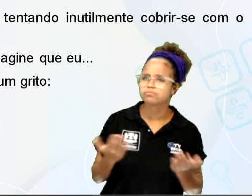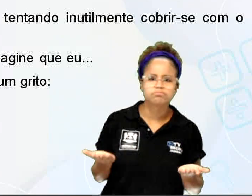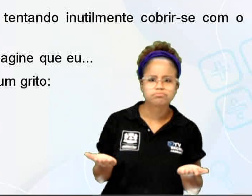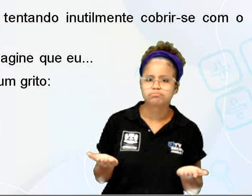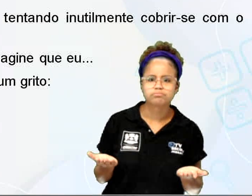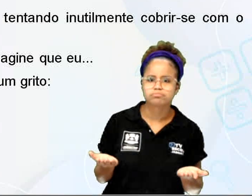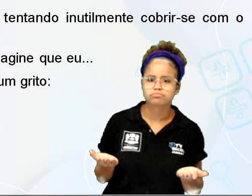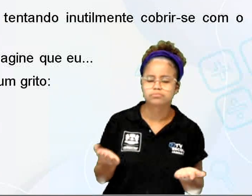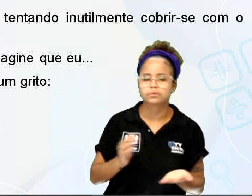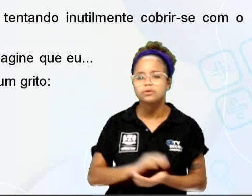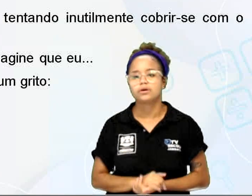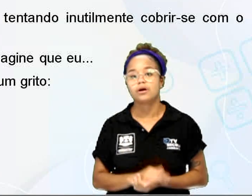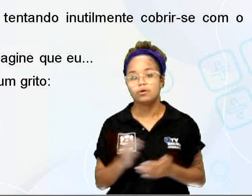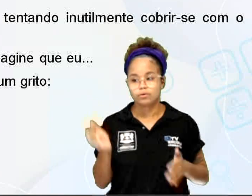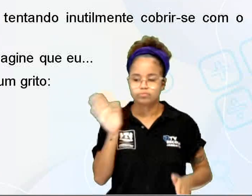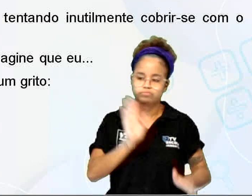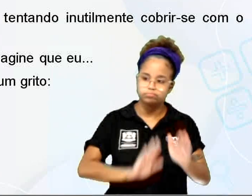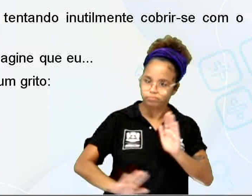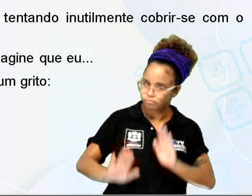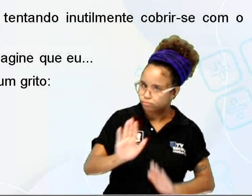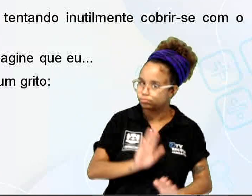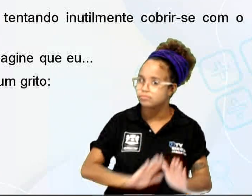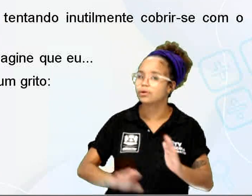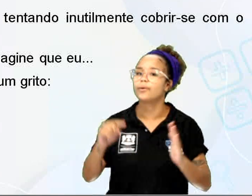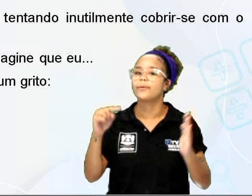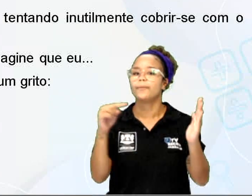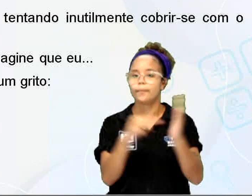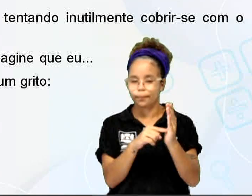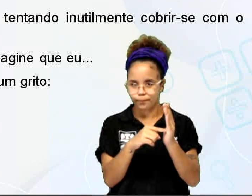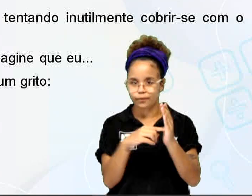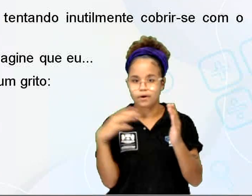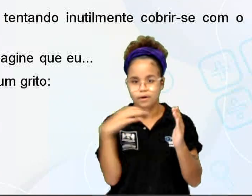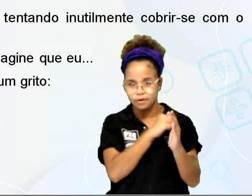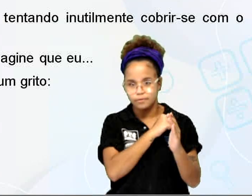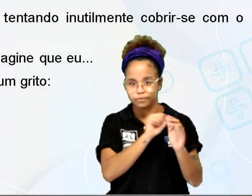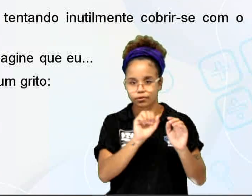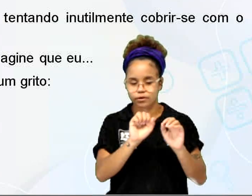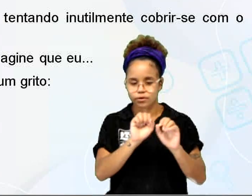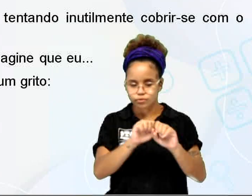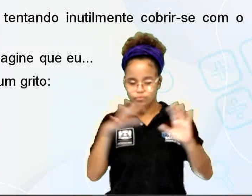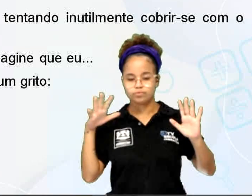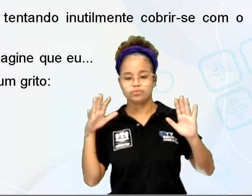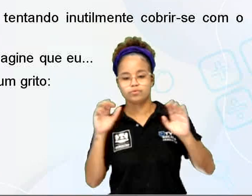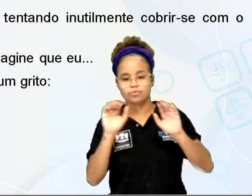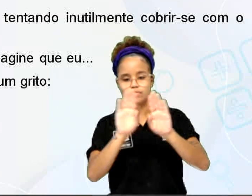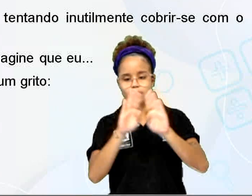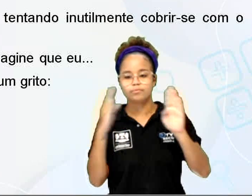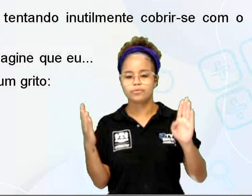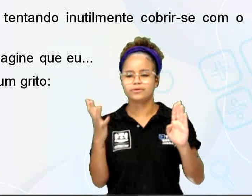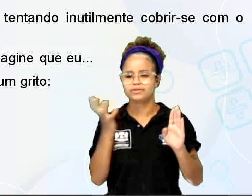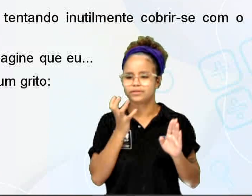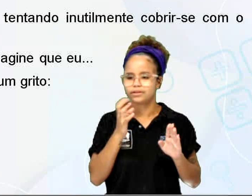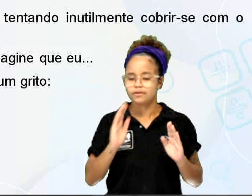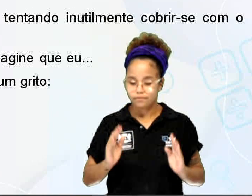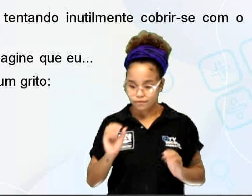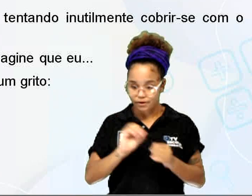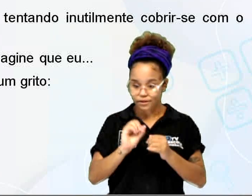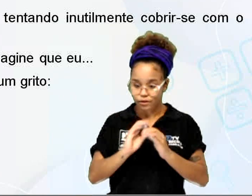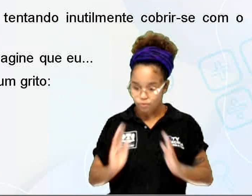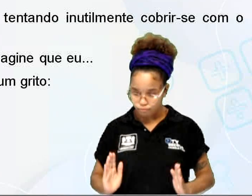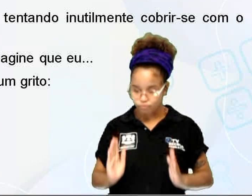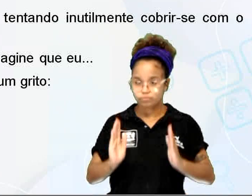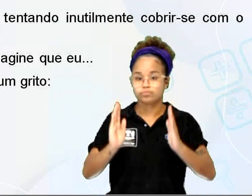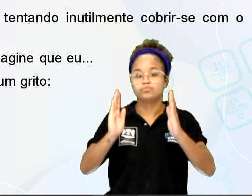Com cautela, desligou a parada de emergência, largou a porta. Enquanto insistia em fazer o elevador subir,